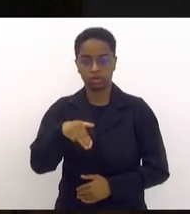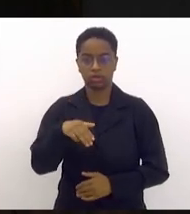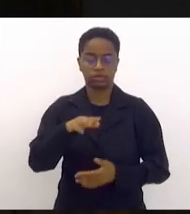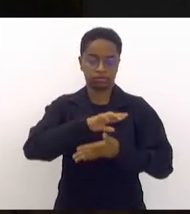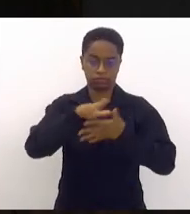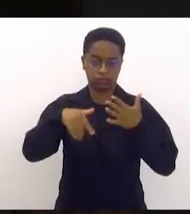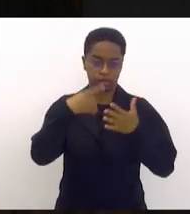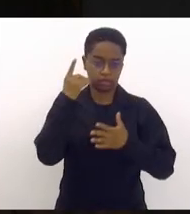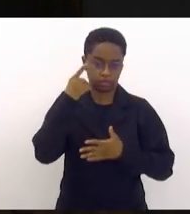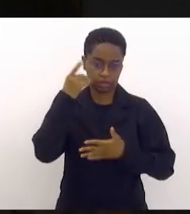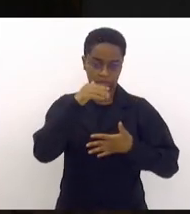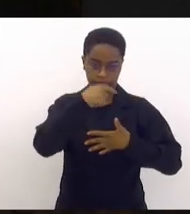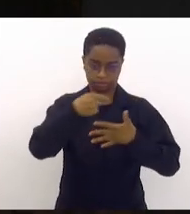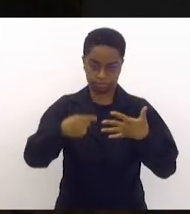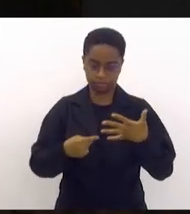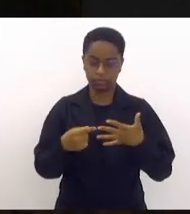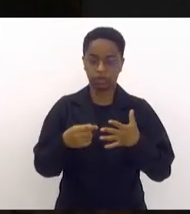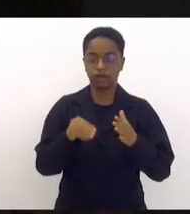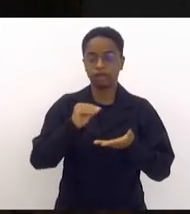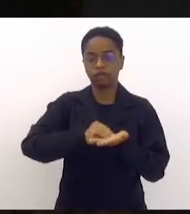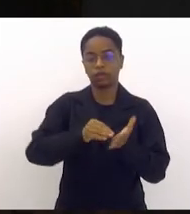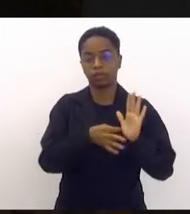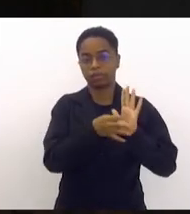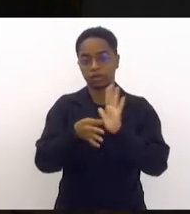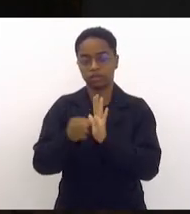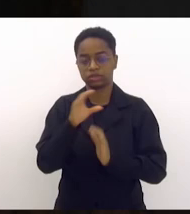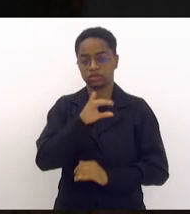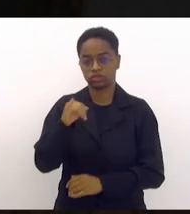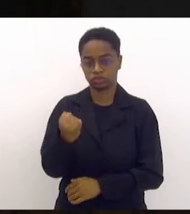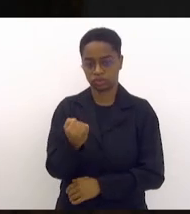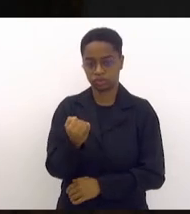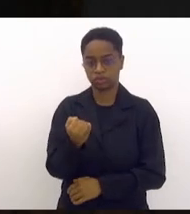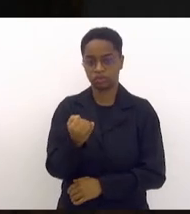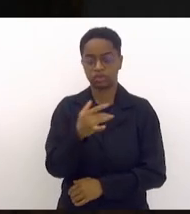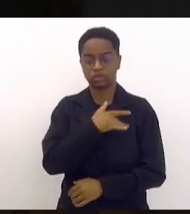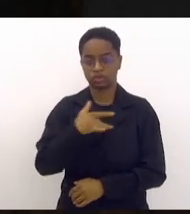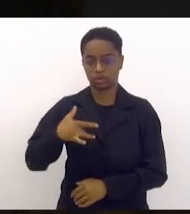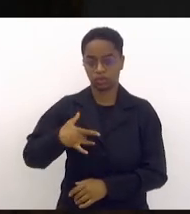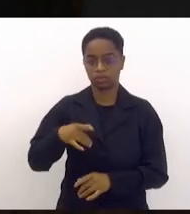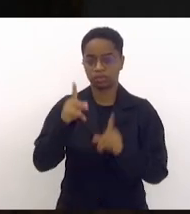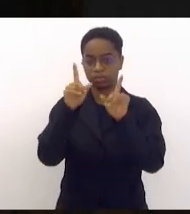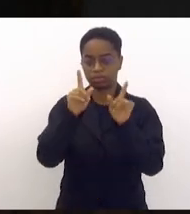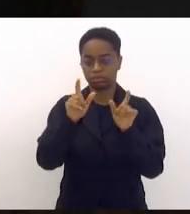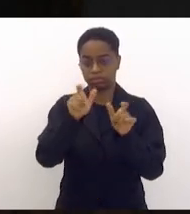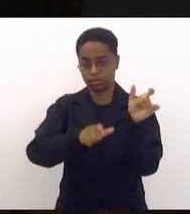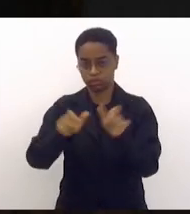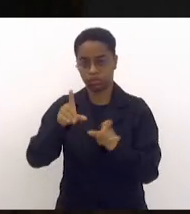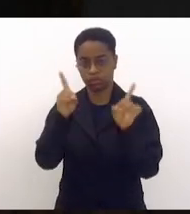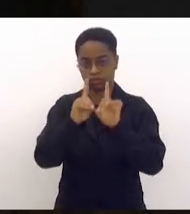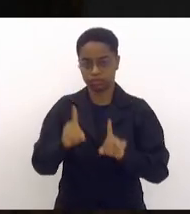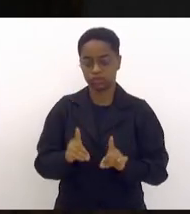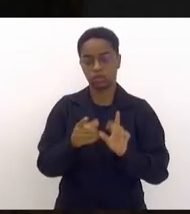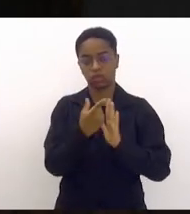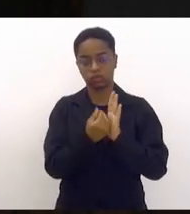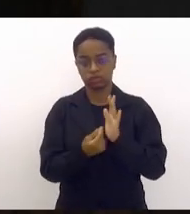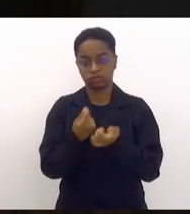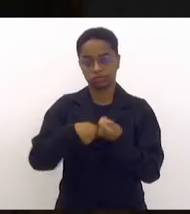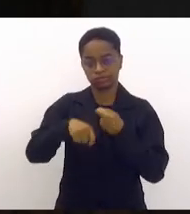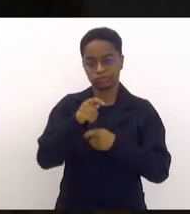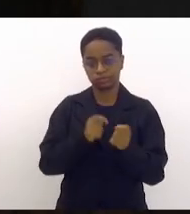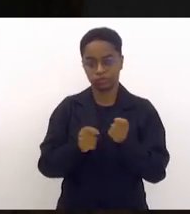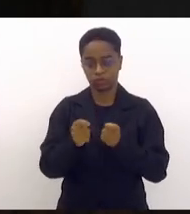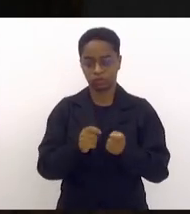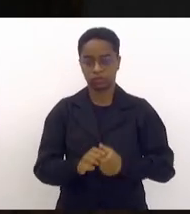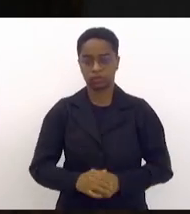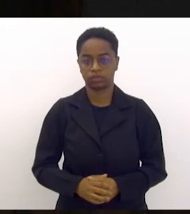Balbo e Arthur Monteiro. Pendentes e pareceres da comissão de condição de justiça, saúde da pessoa com deficiência, orçamento, finanças, casação financeira